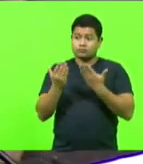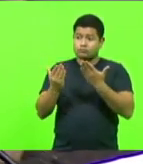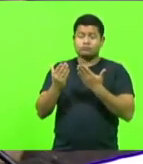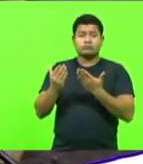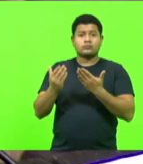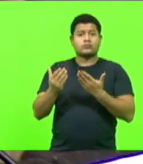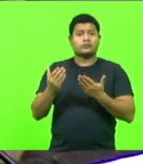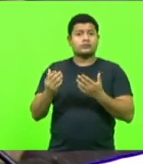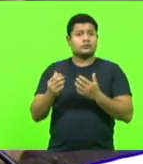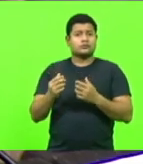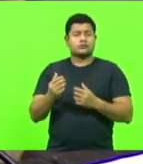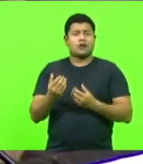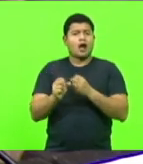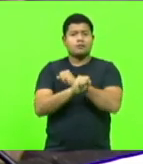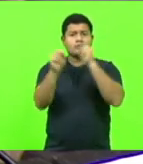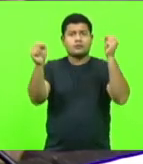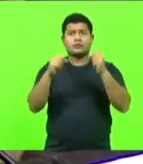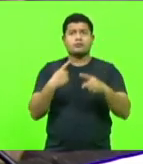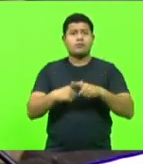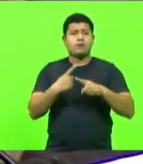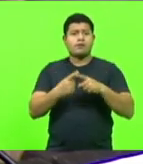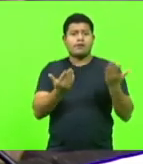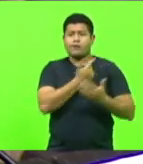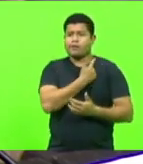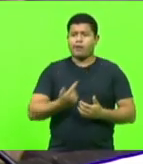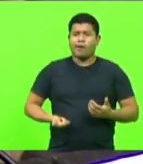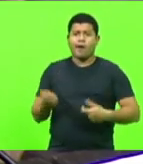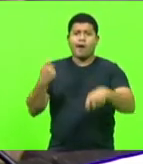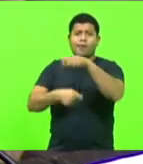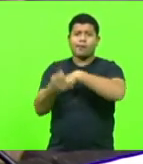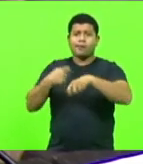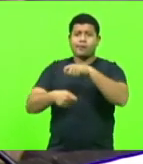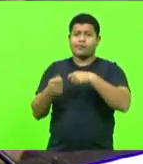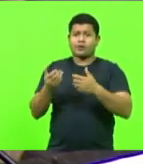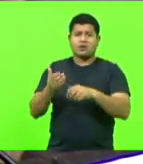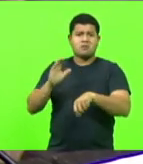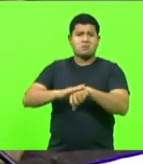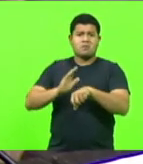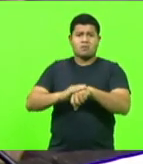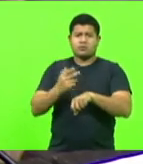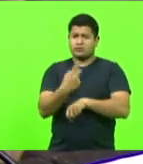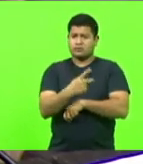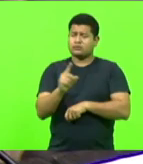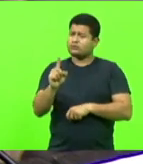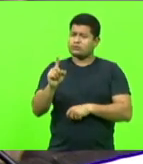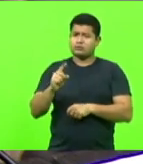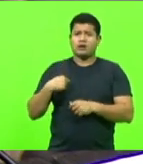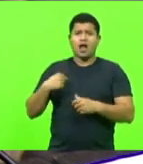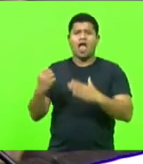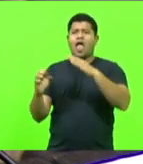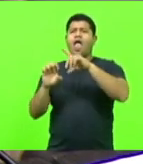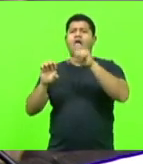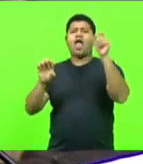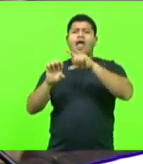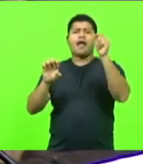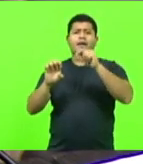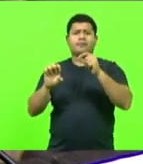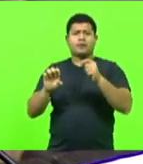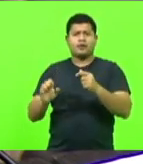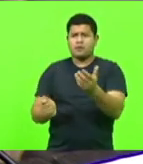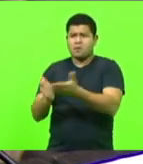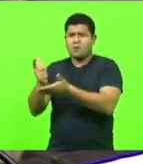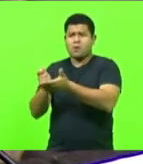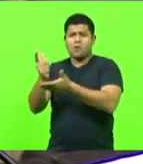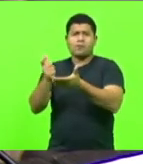lá, o governo estar administrando algo que ele não deveria estar botando na mão, o governo não é para ser empreendedor, não é para ter hotel. Além